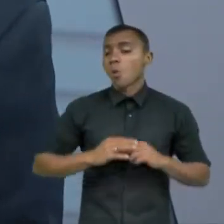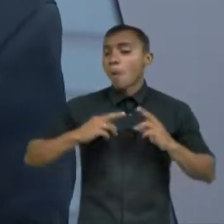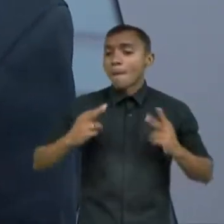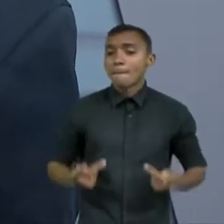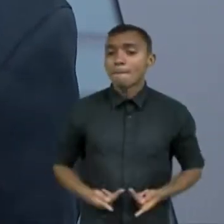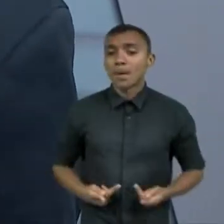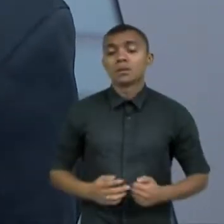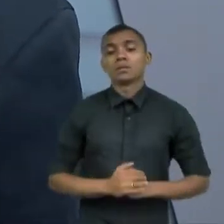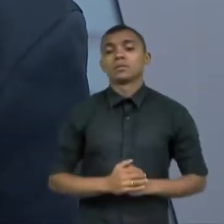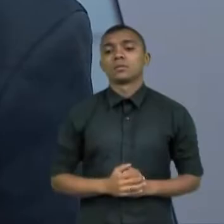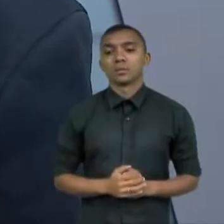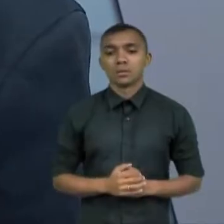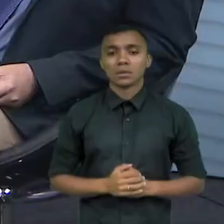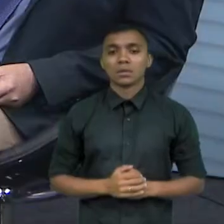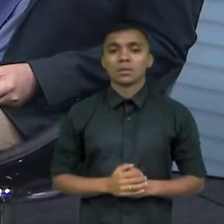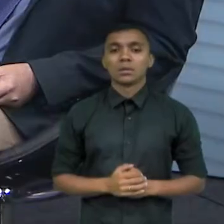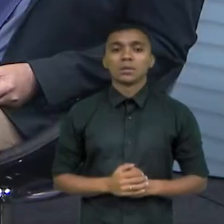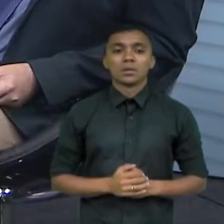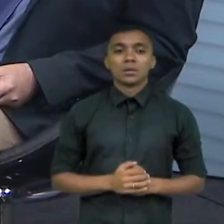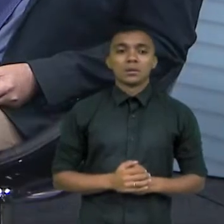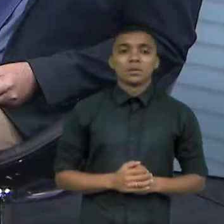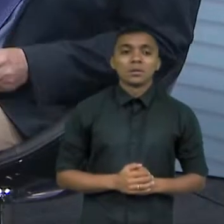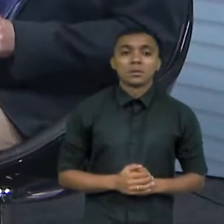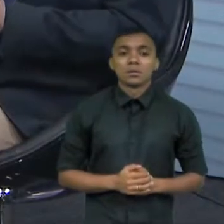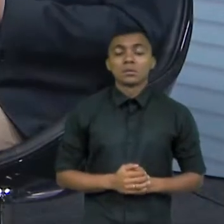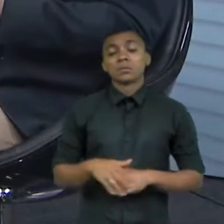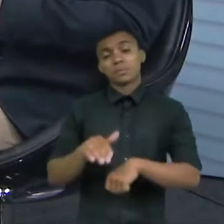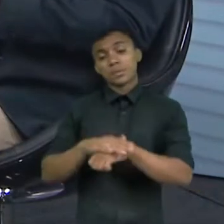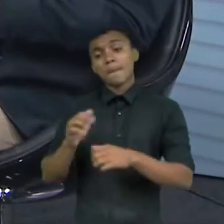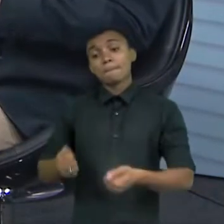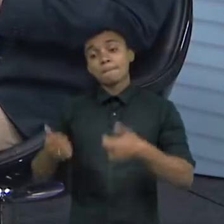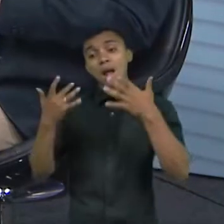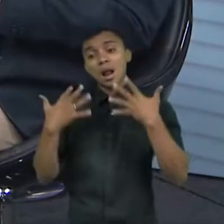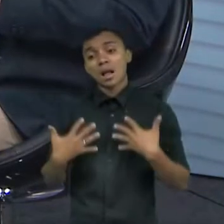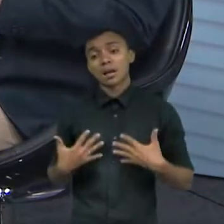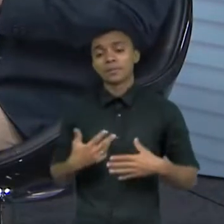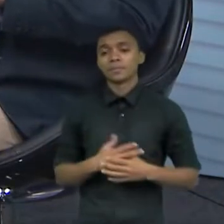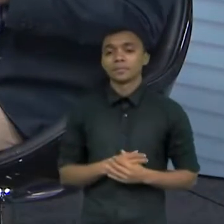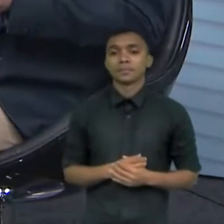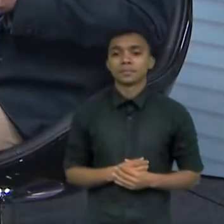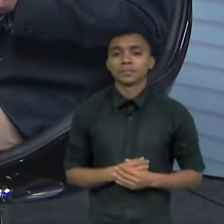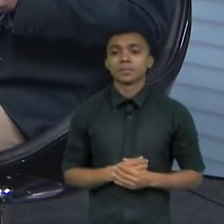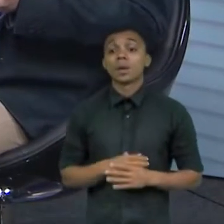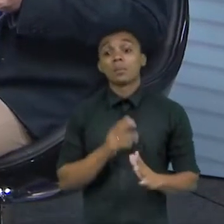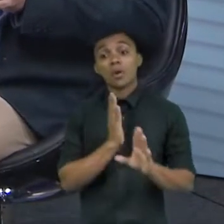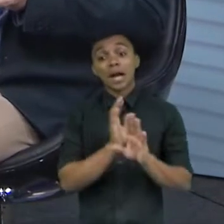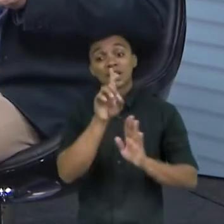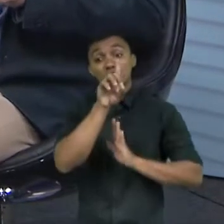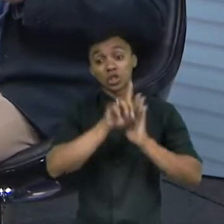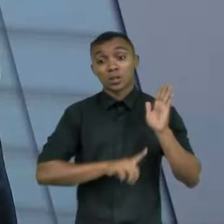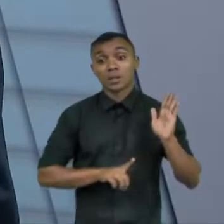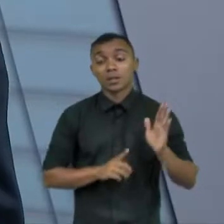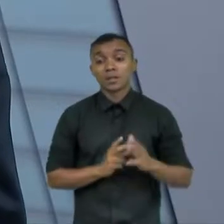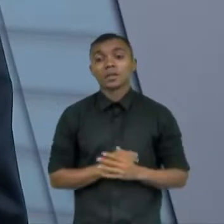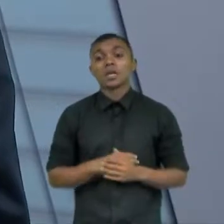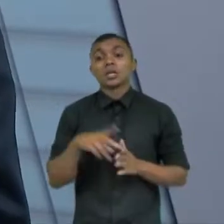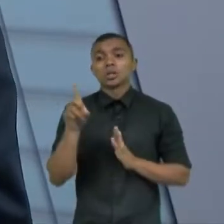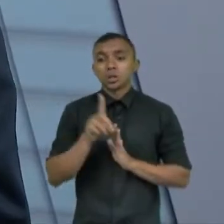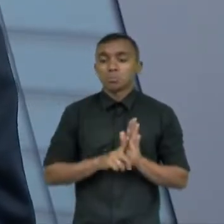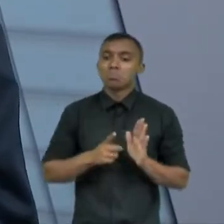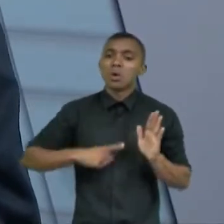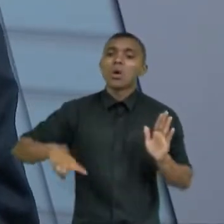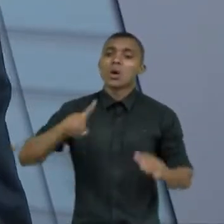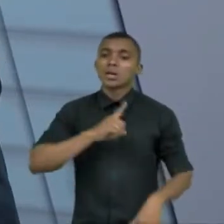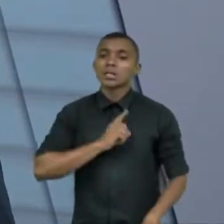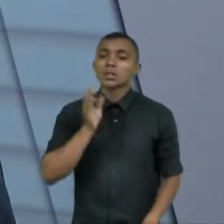é disso que se trata também eu queria que você falasse sobre isso porque direitos todos nós temos mas